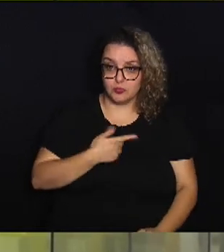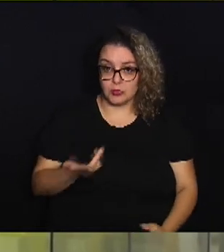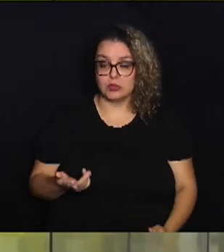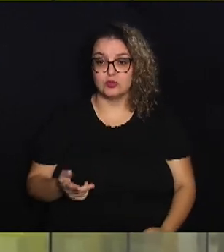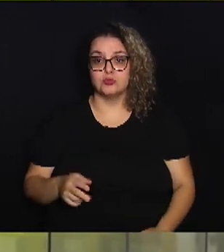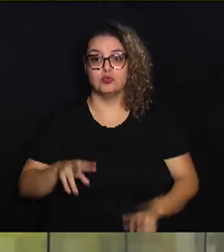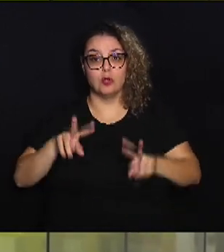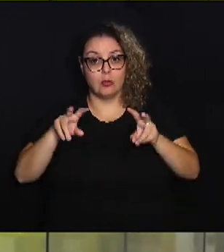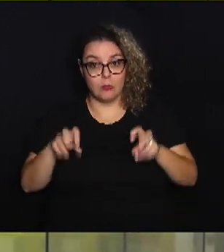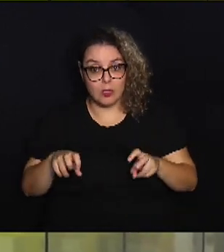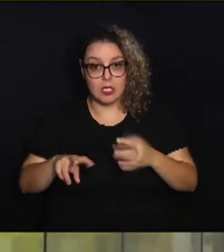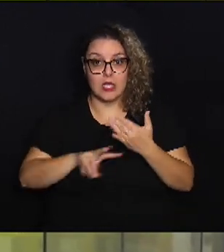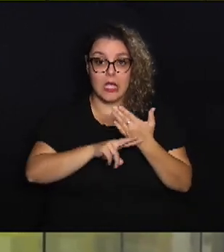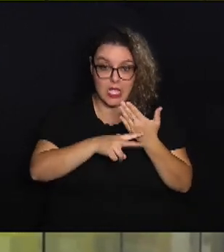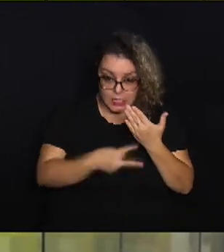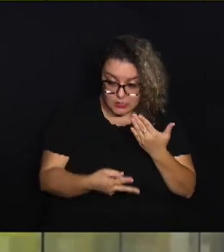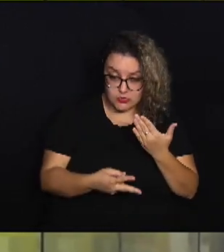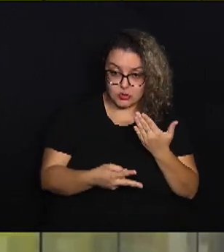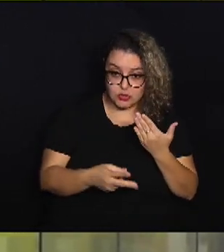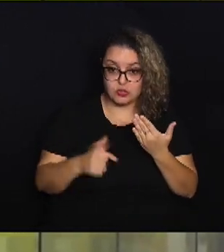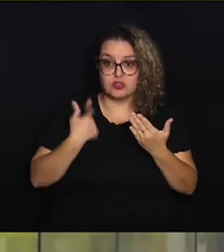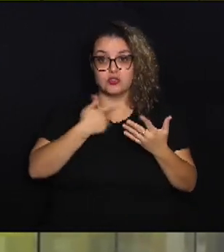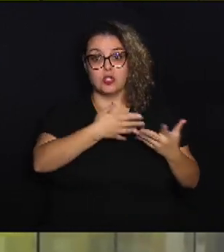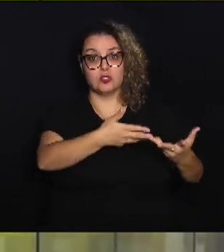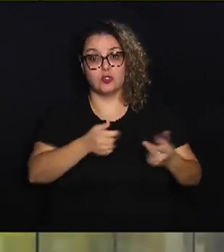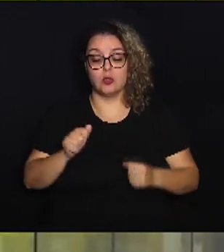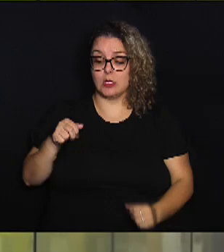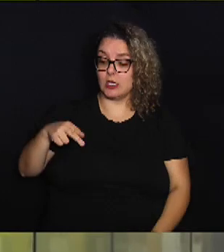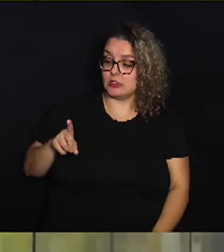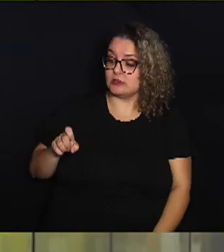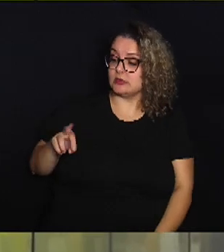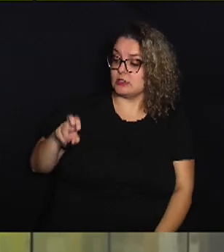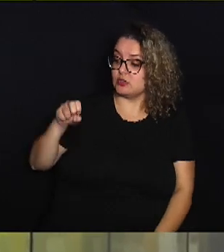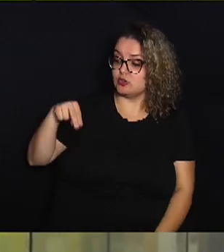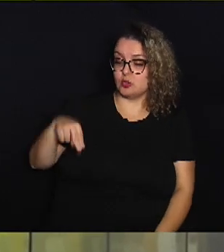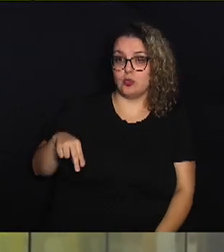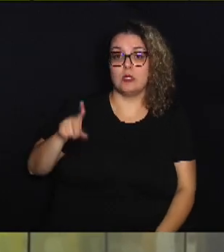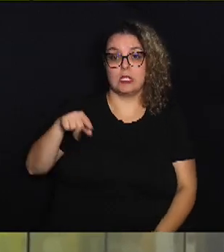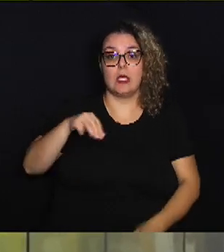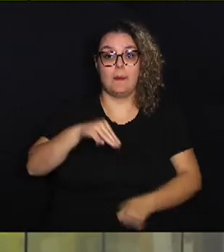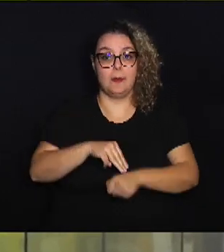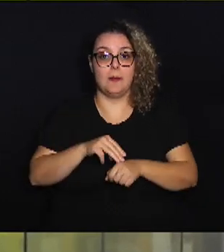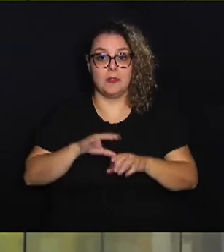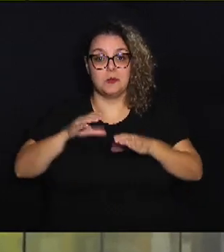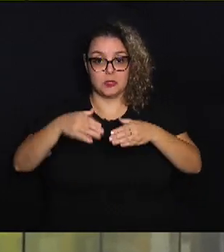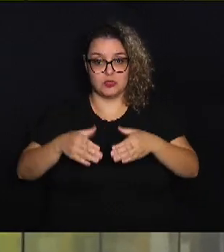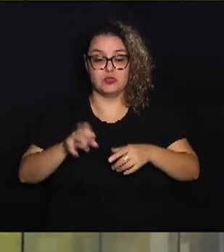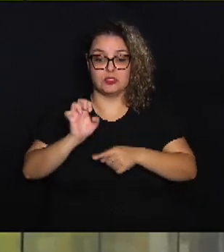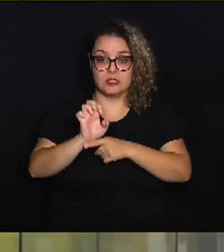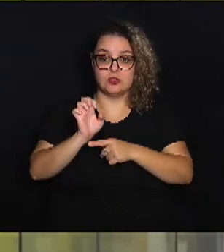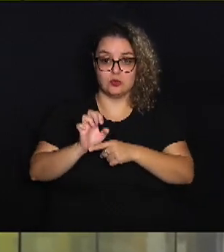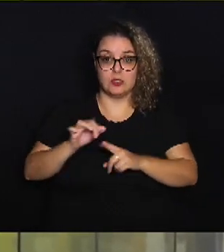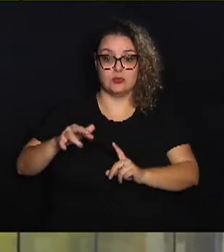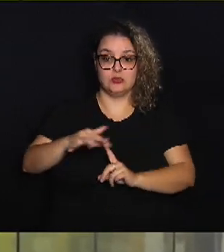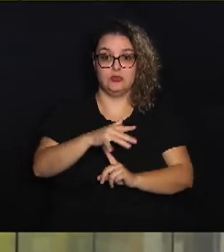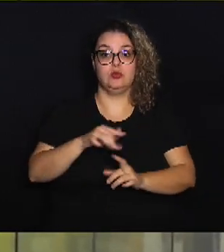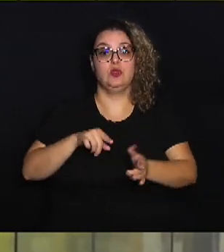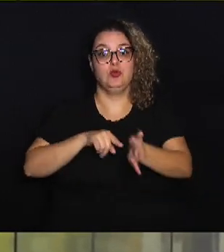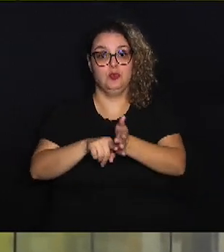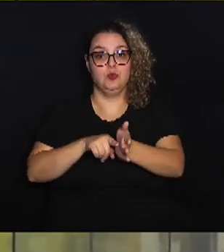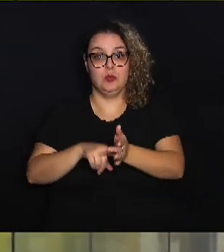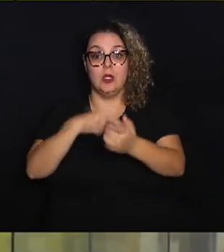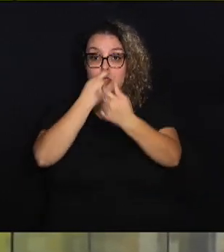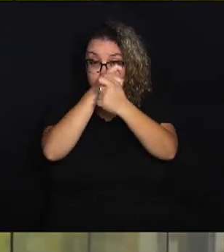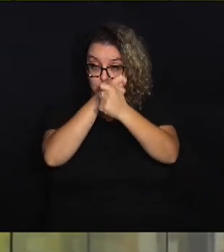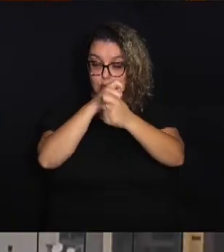causas e as consequências, a gente convidou o Anderson Cruz que é membro da Comissão Estadual de Meio Ambiente e pesquisador da PUC